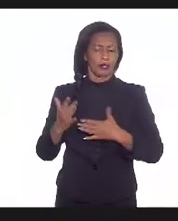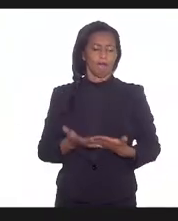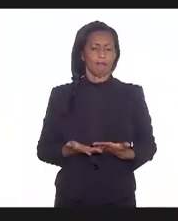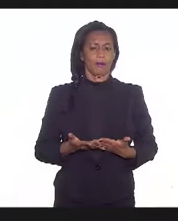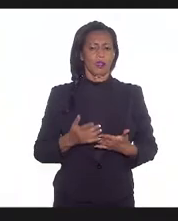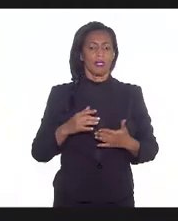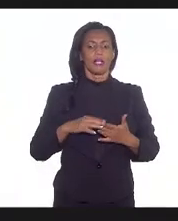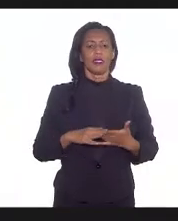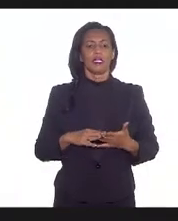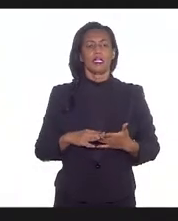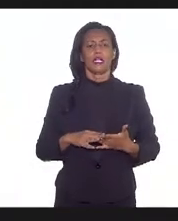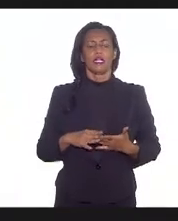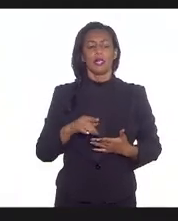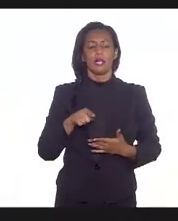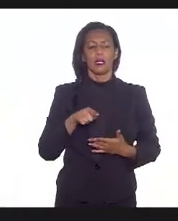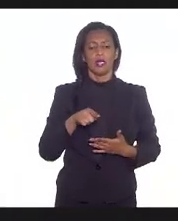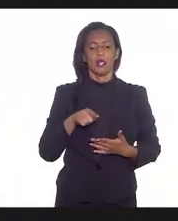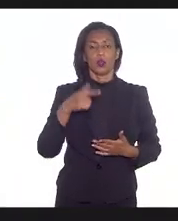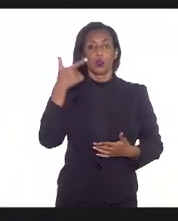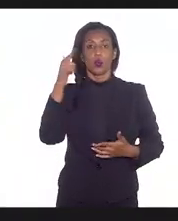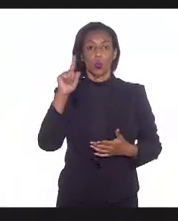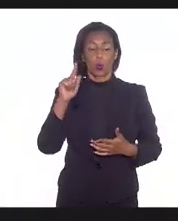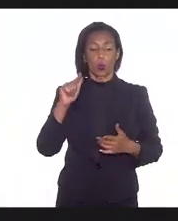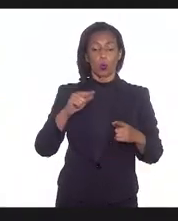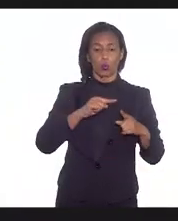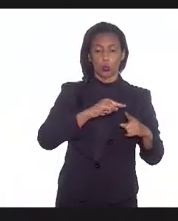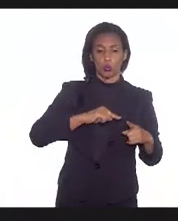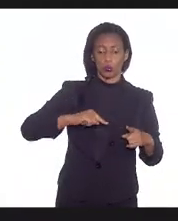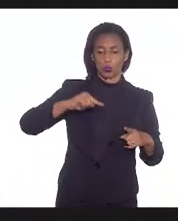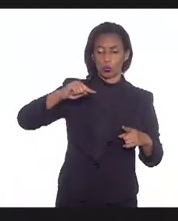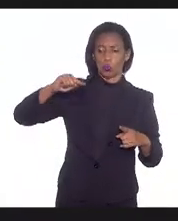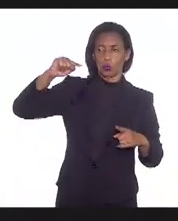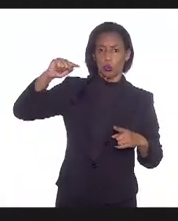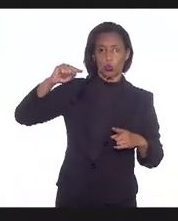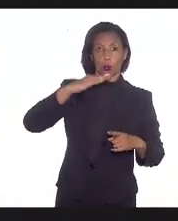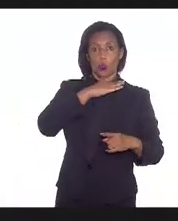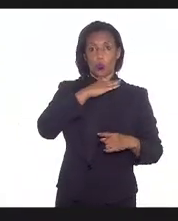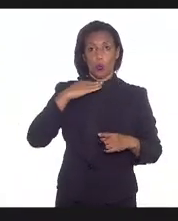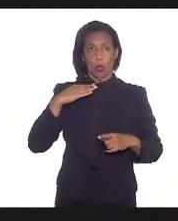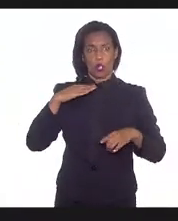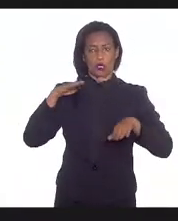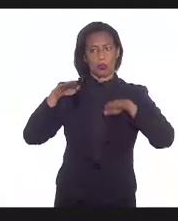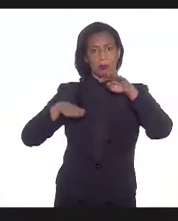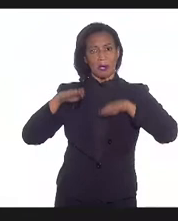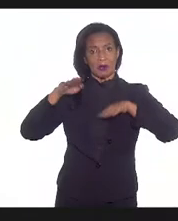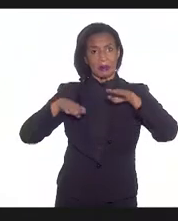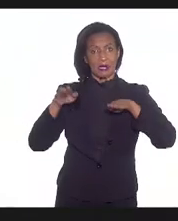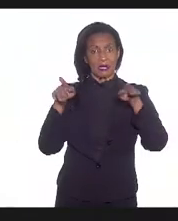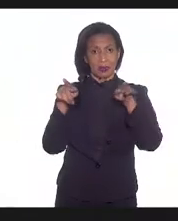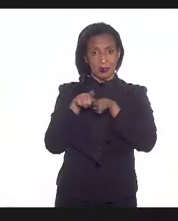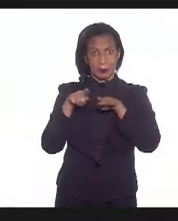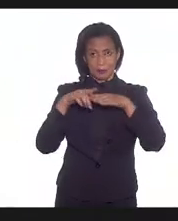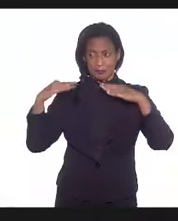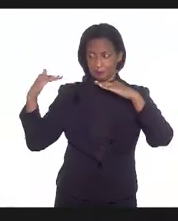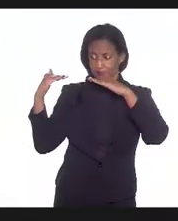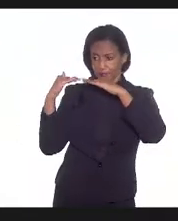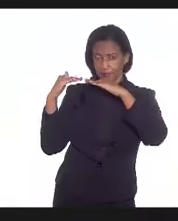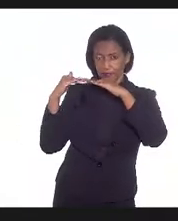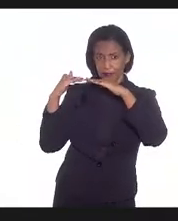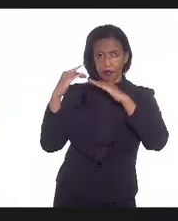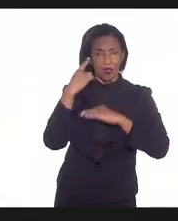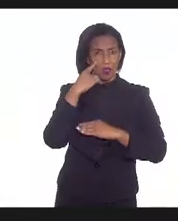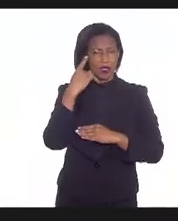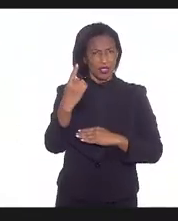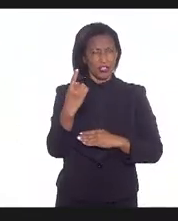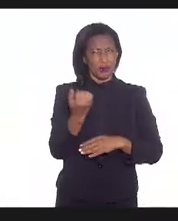principais, né, na questão do nível de morte, se a gente manter a mesma proporção, e é o que a gente vê, a gente vê